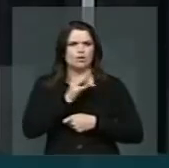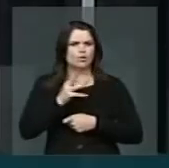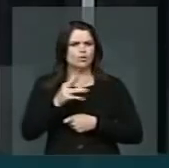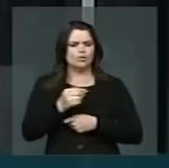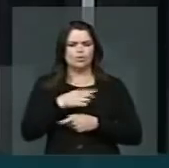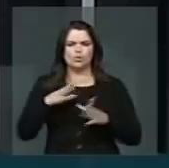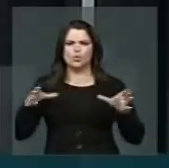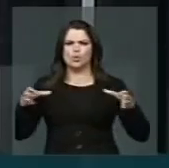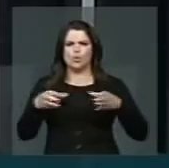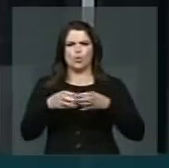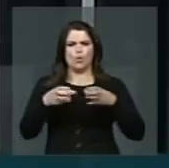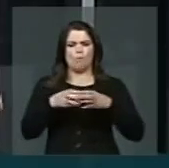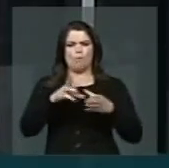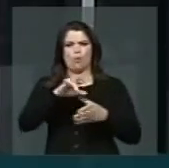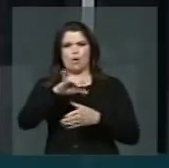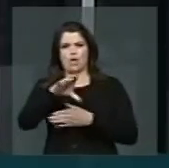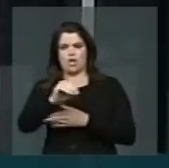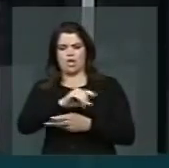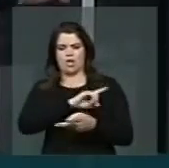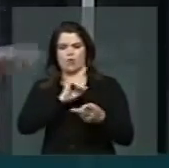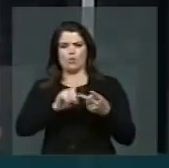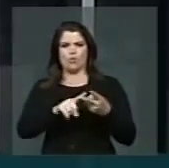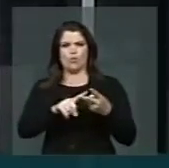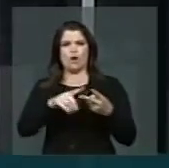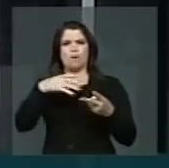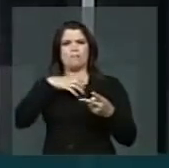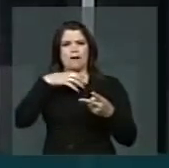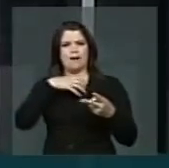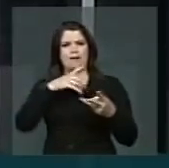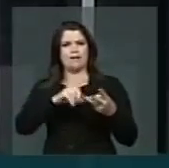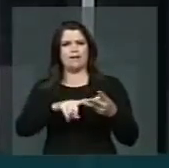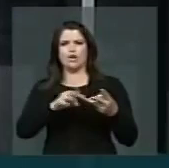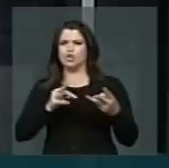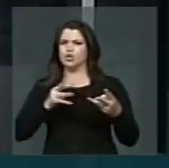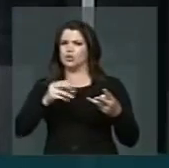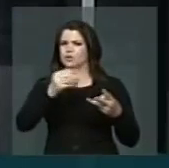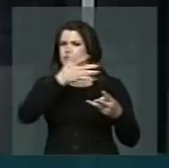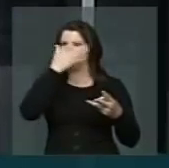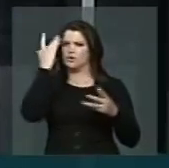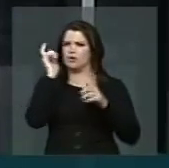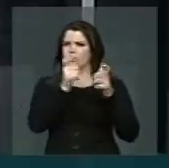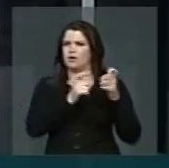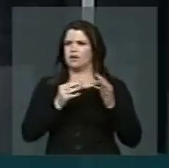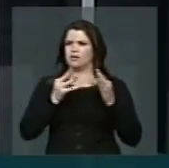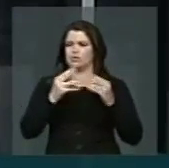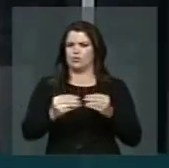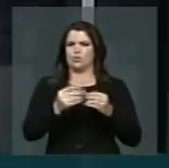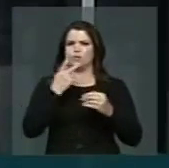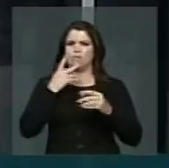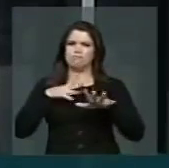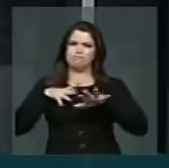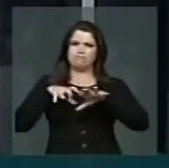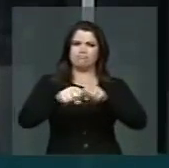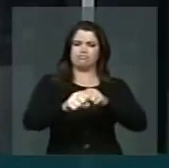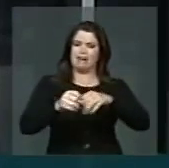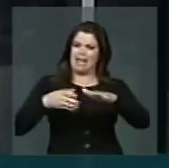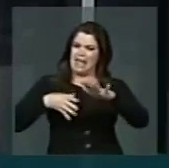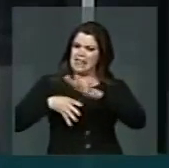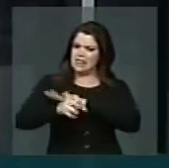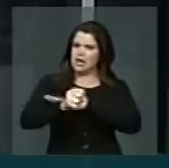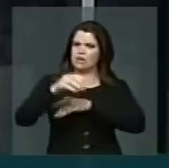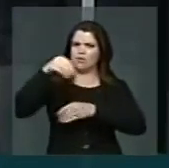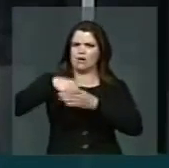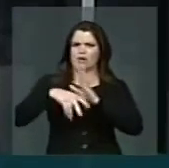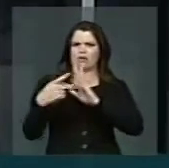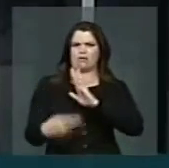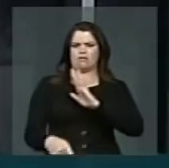corporação do Rio, da Bahia, de todos os lugares, invadindo aqui esta